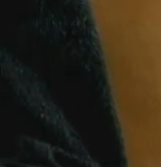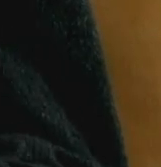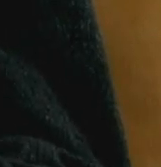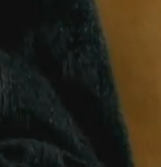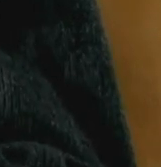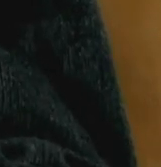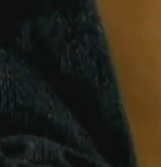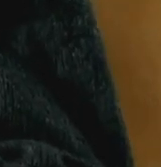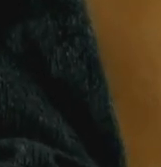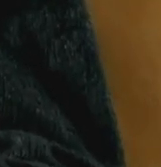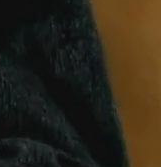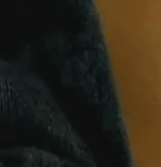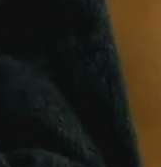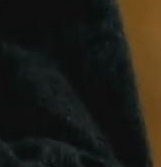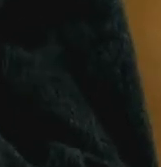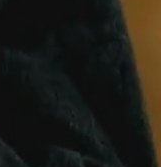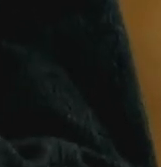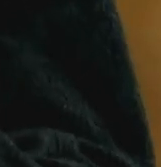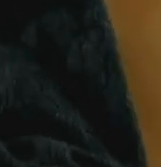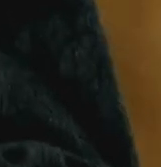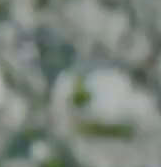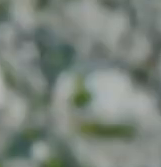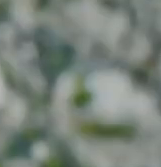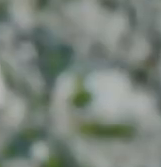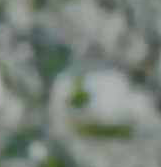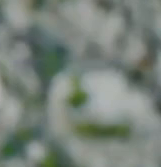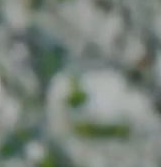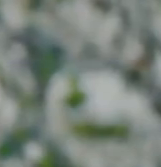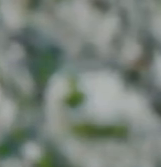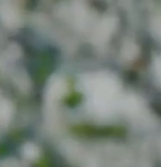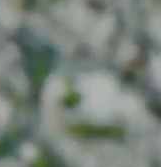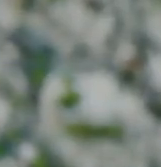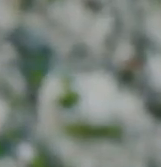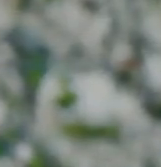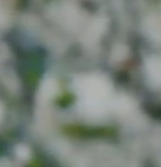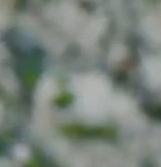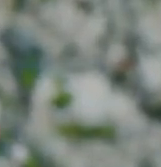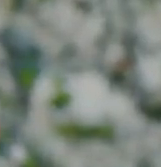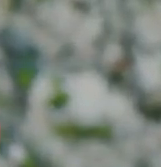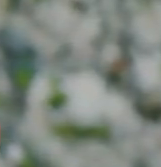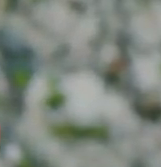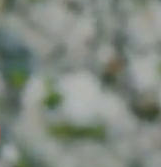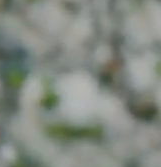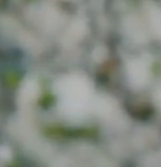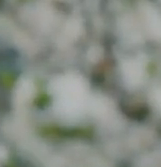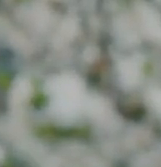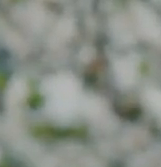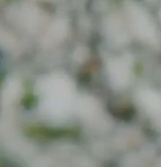gerações possam valorizar e reconhecer o valor desses jovens há mais tempo